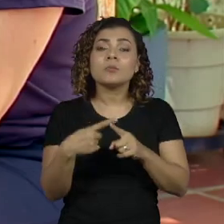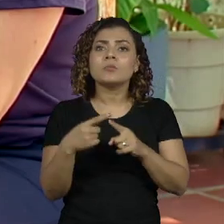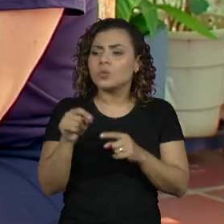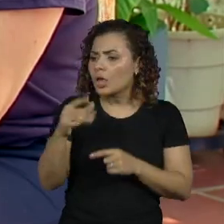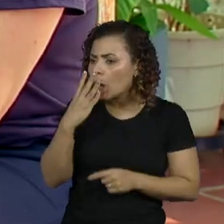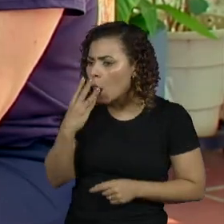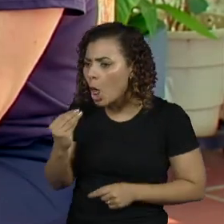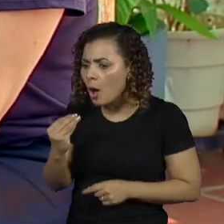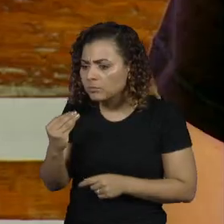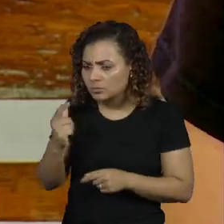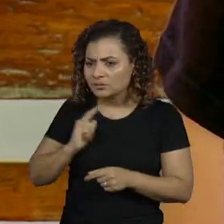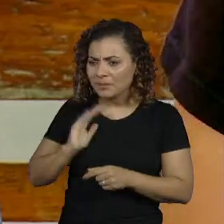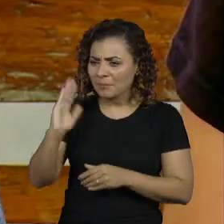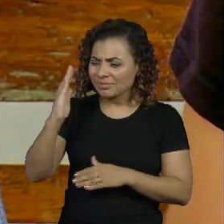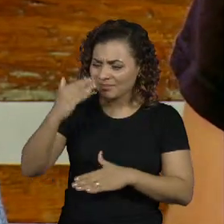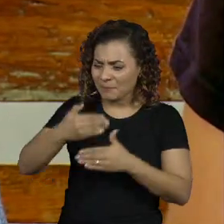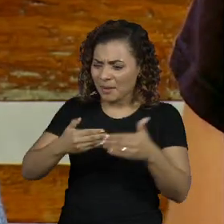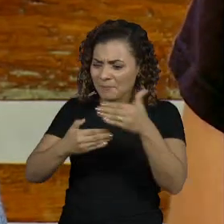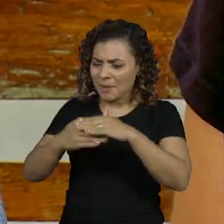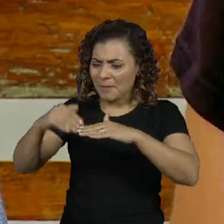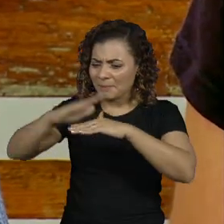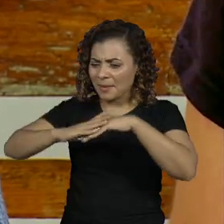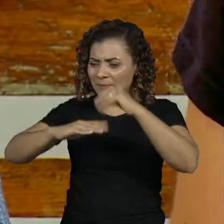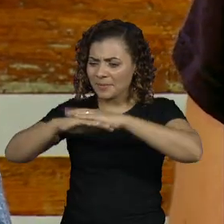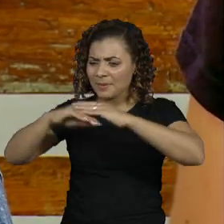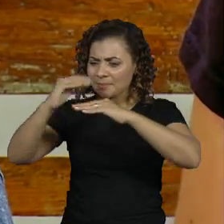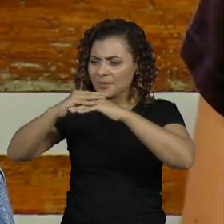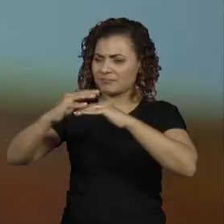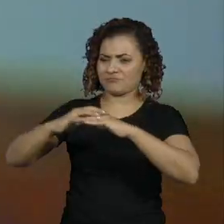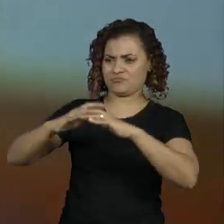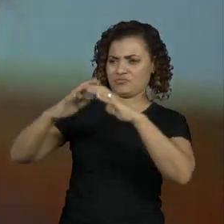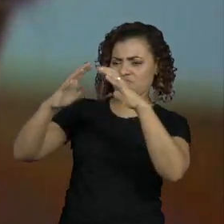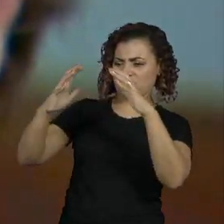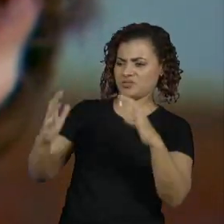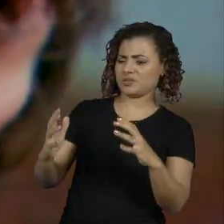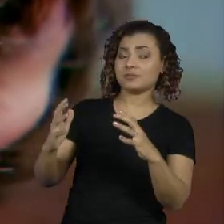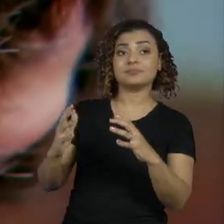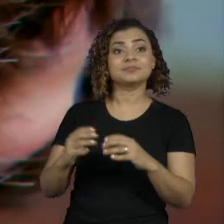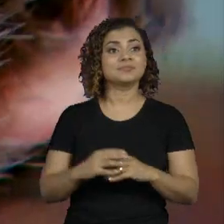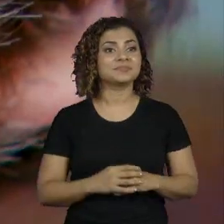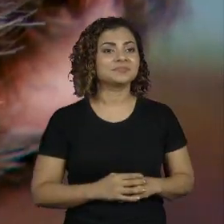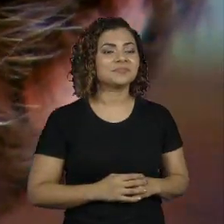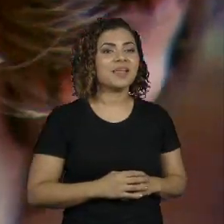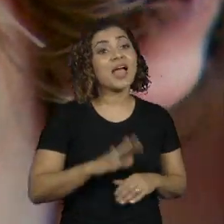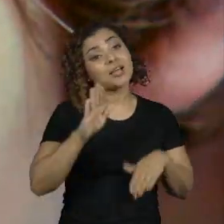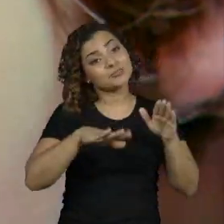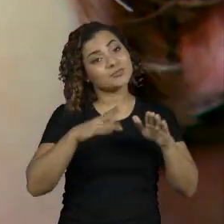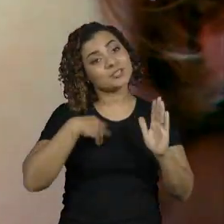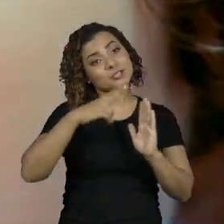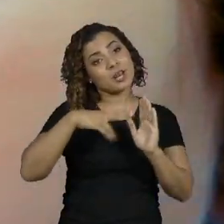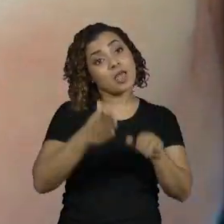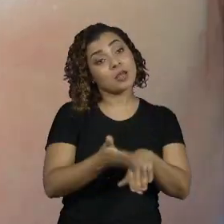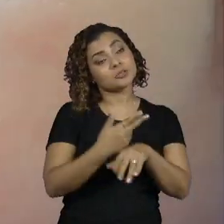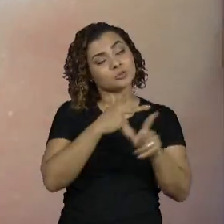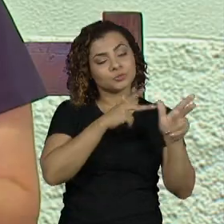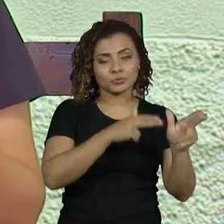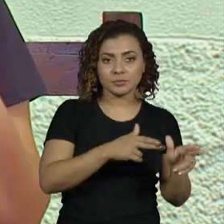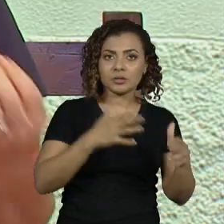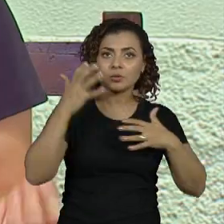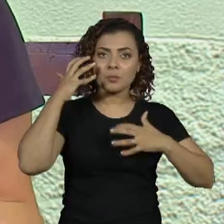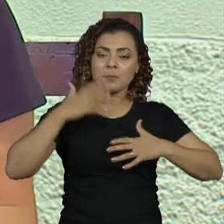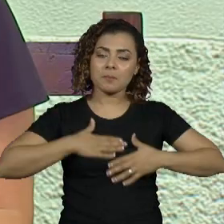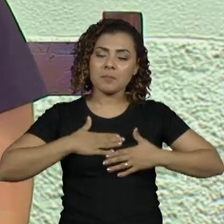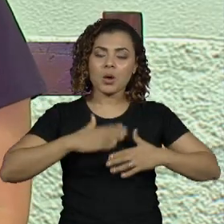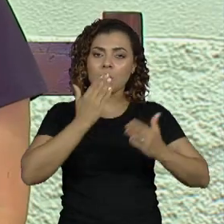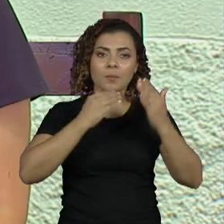estão empilhando tábuas e juntando cadeiras velhas? Normalmente, a gente lê antes de dormir. Tomou banho,